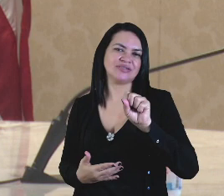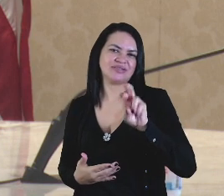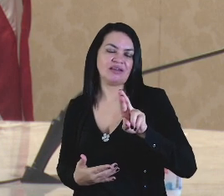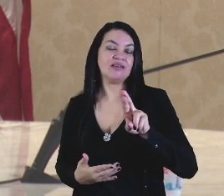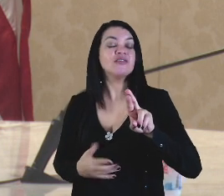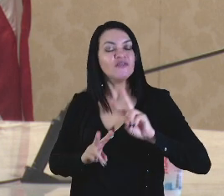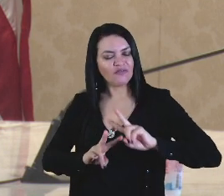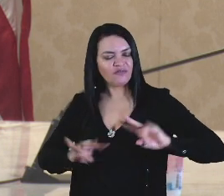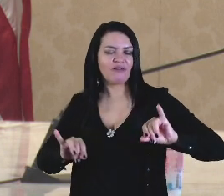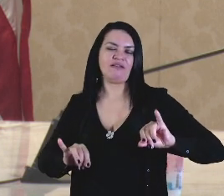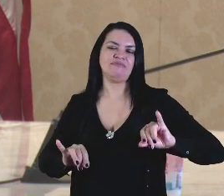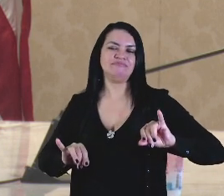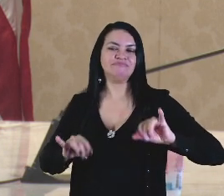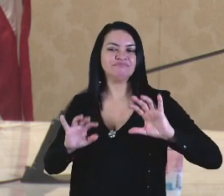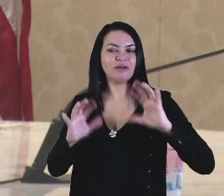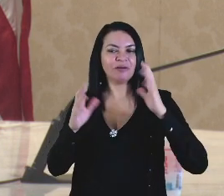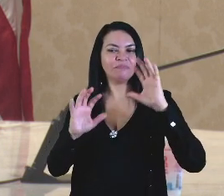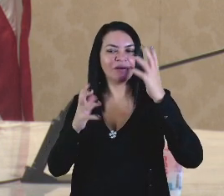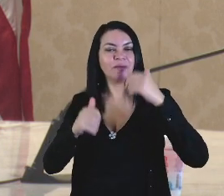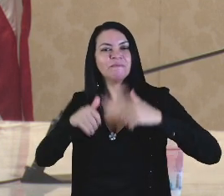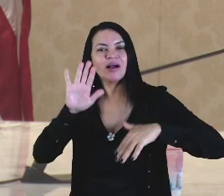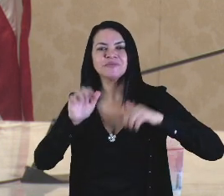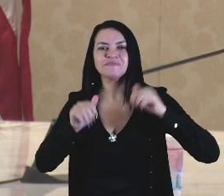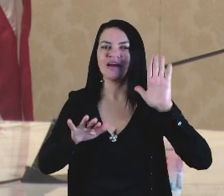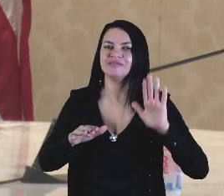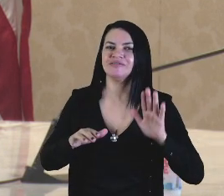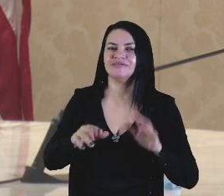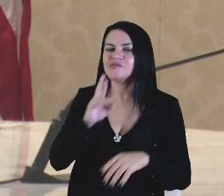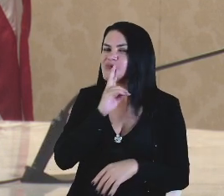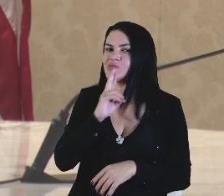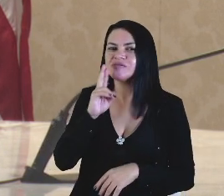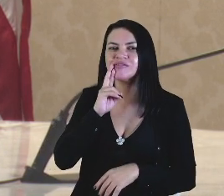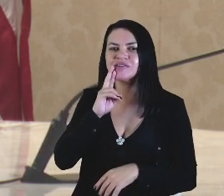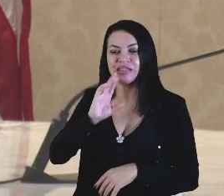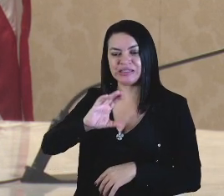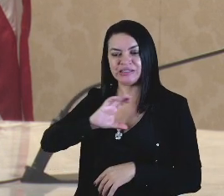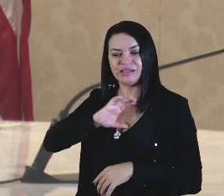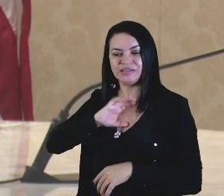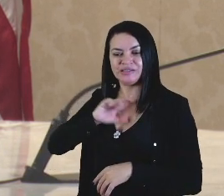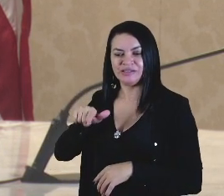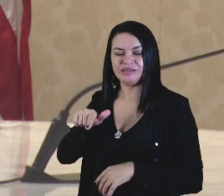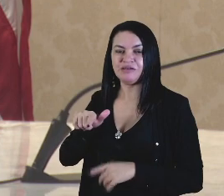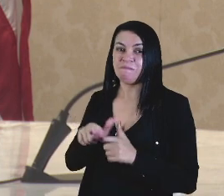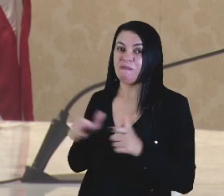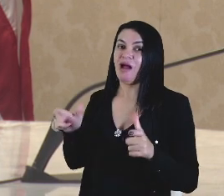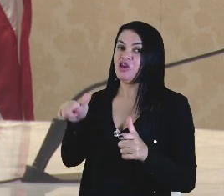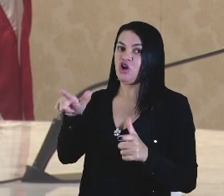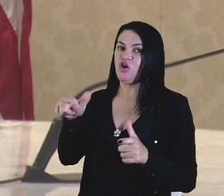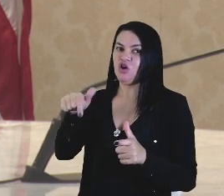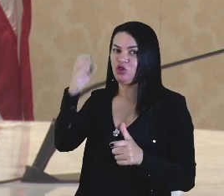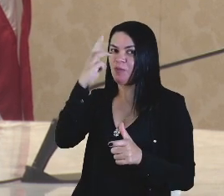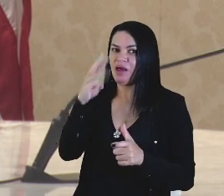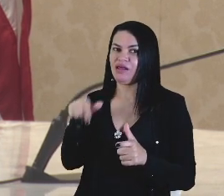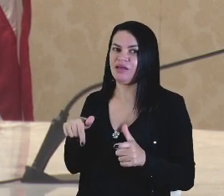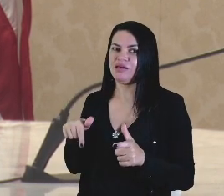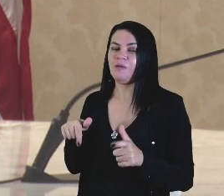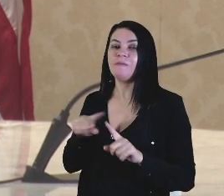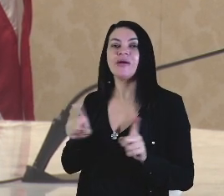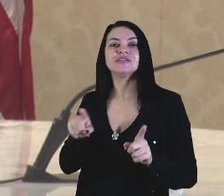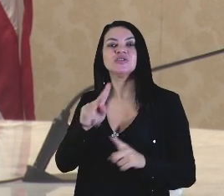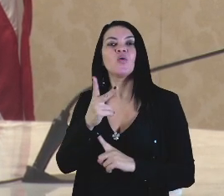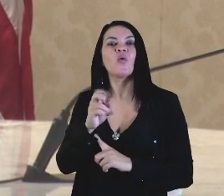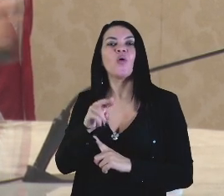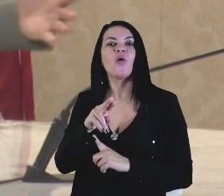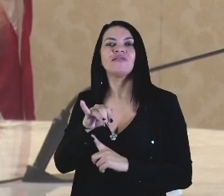populares este ano, não só este, na cidade de Caxias, que será um dos maiores do Maranhão, mas o Ronalza está com essa